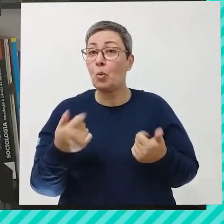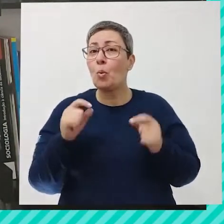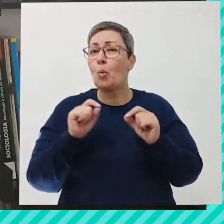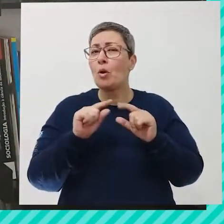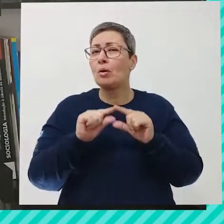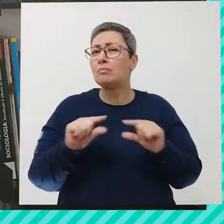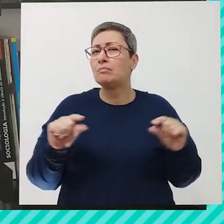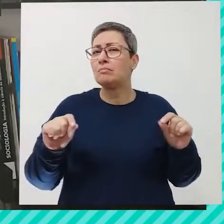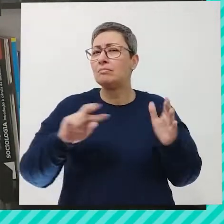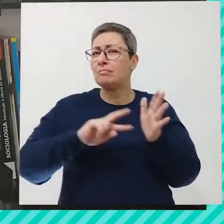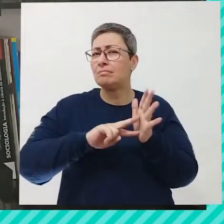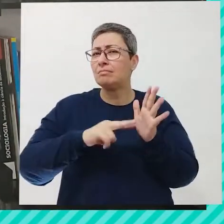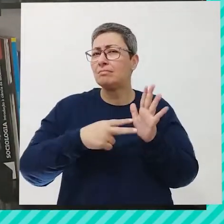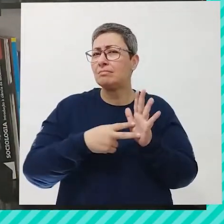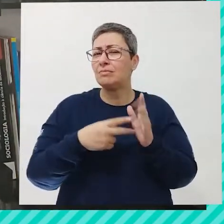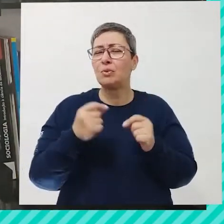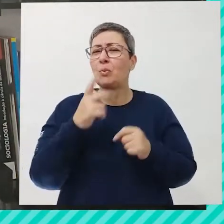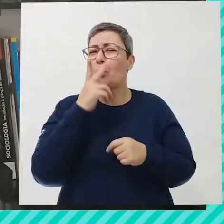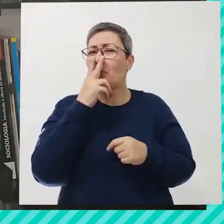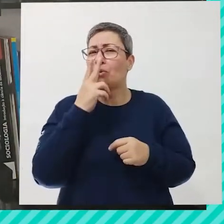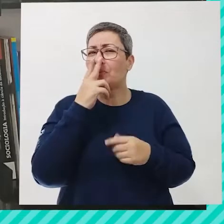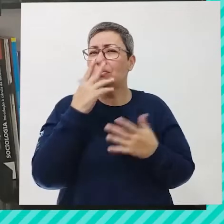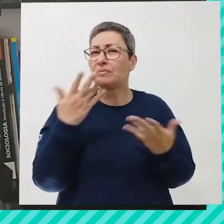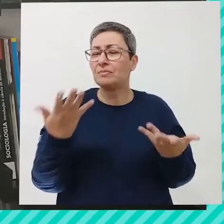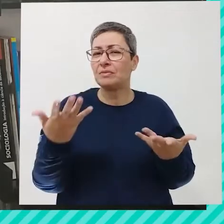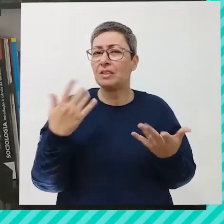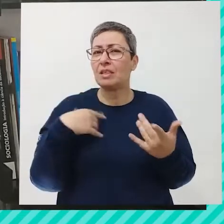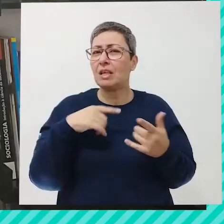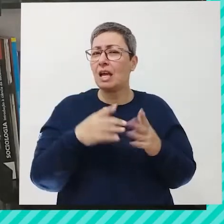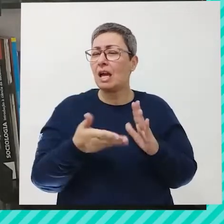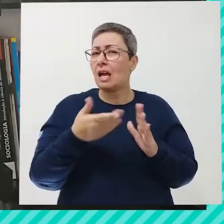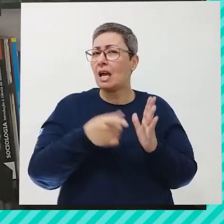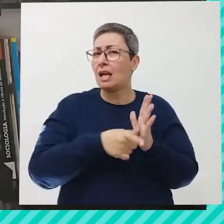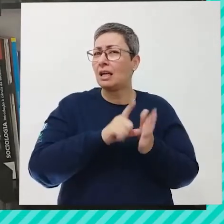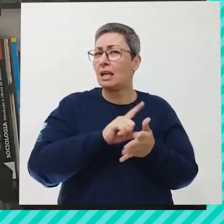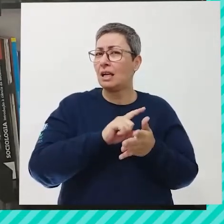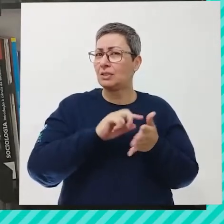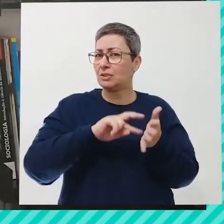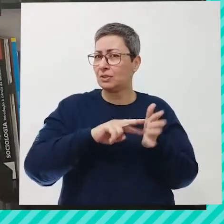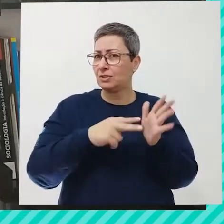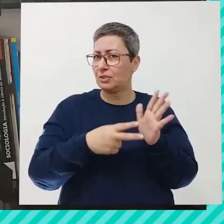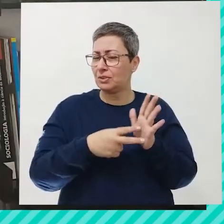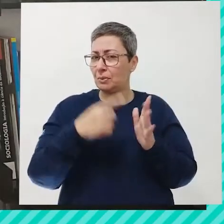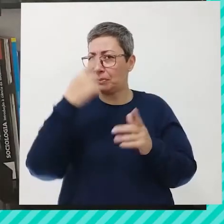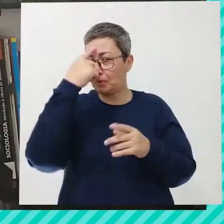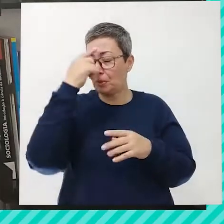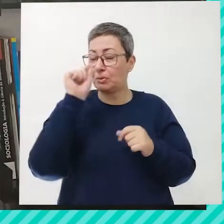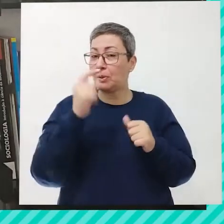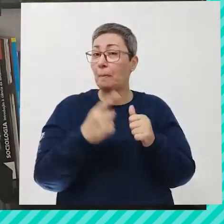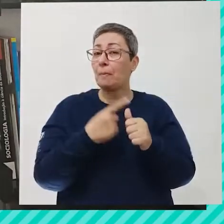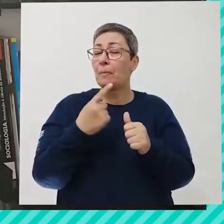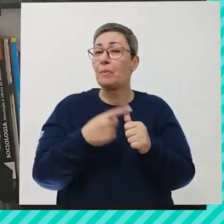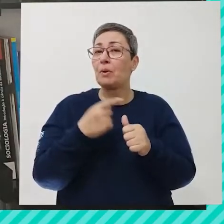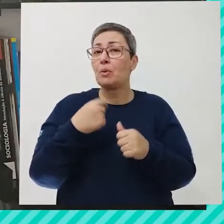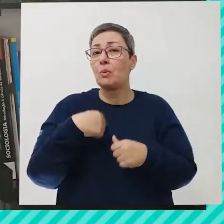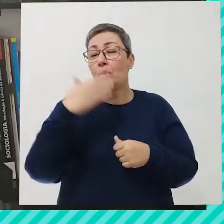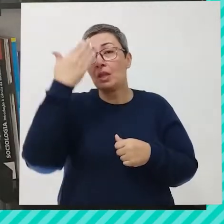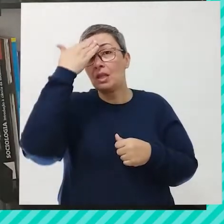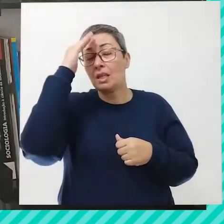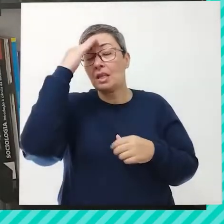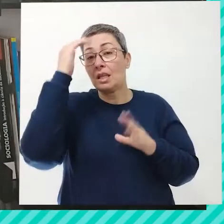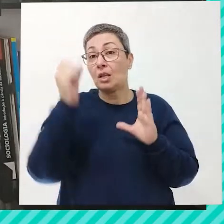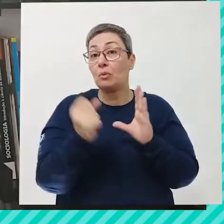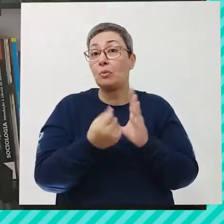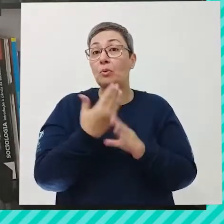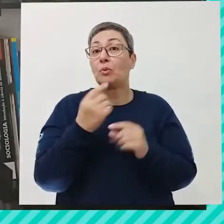essa frase traz para a gente? O que vocês acham? Antes da gente saber o que que ela traz para a gente, a gente pensar nisso, vamos primeiro entender onde ela